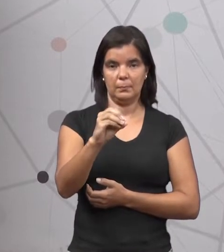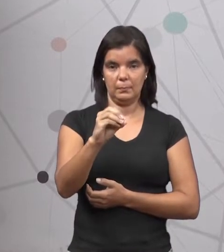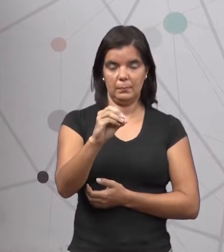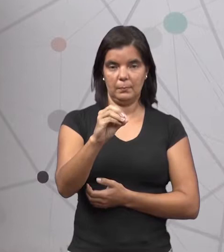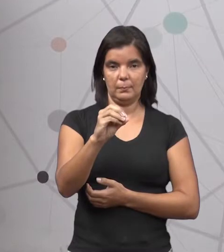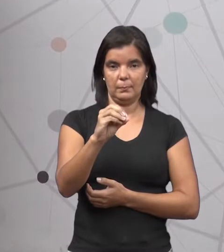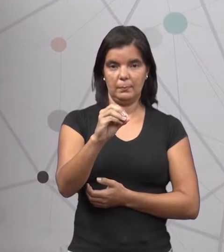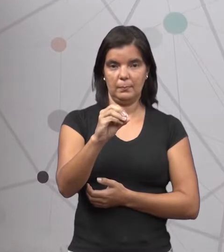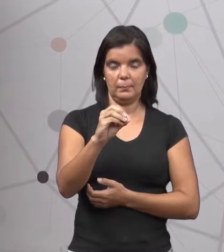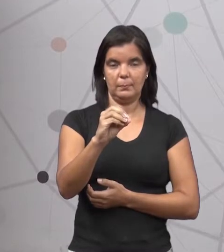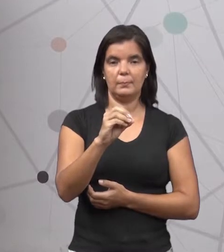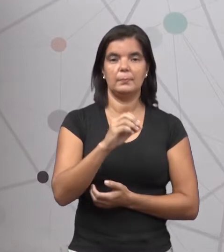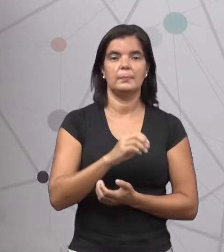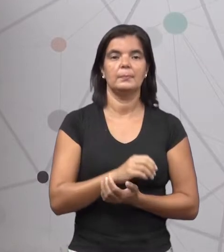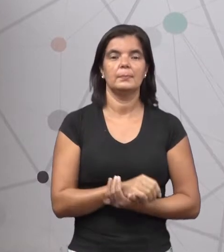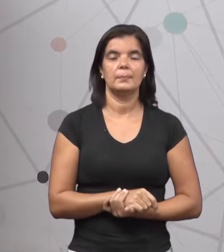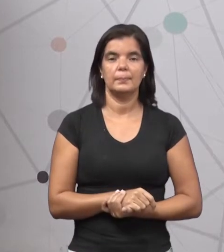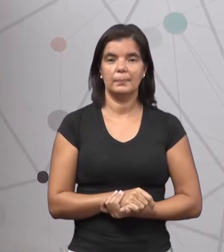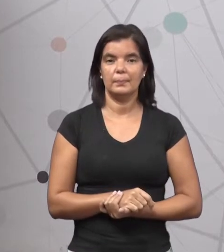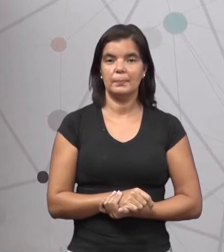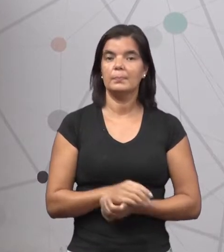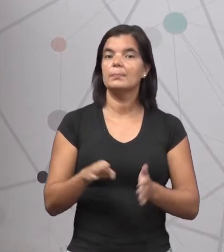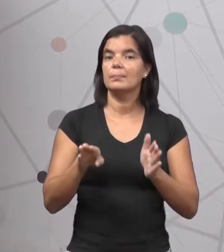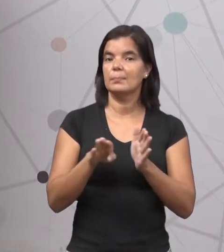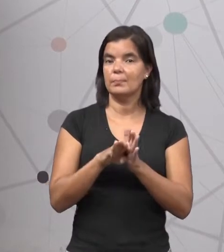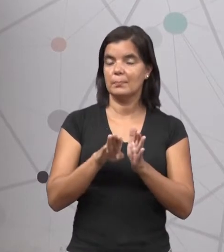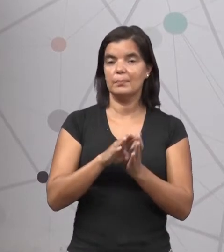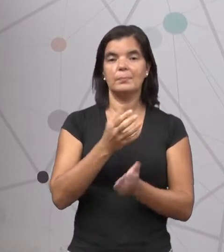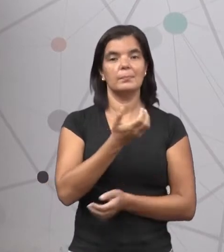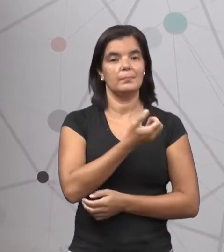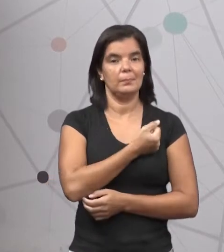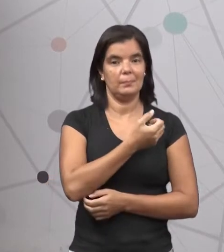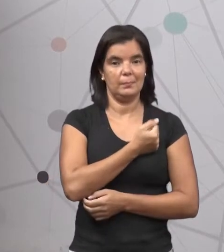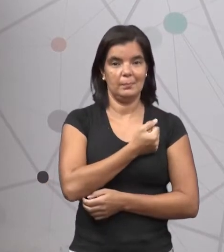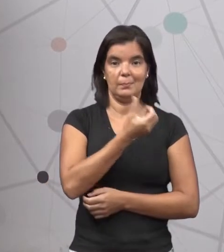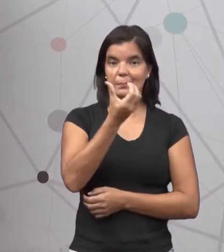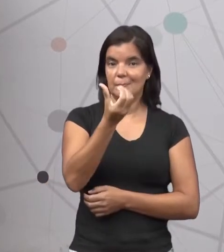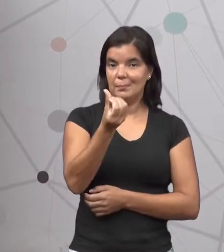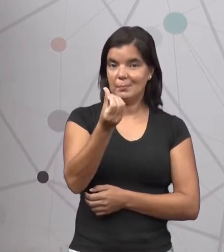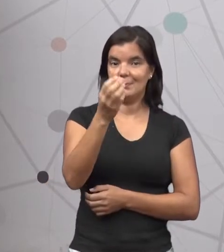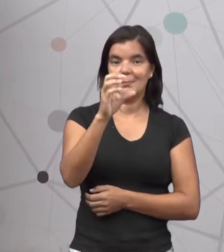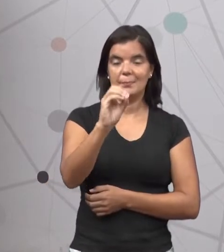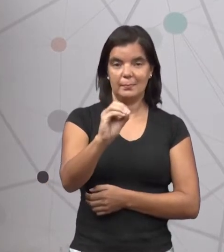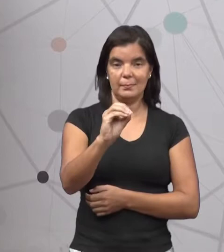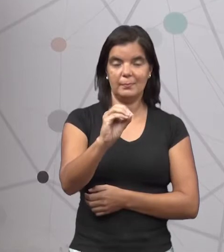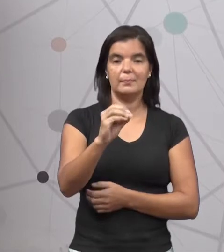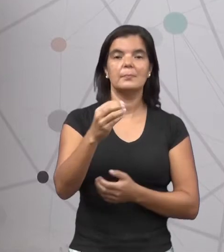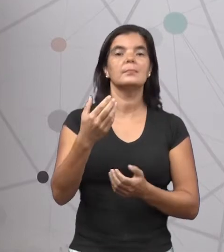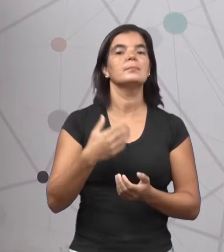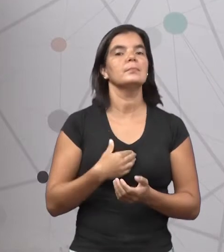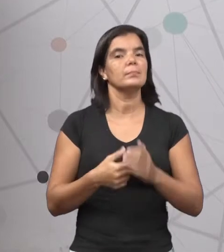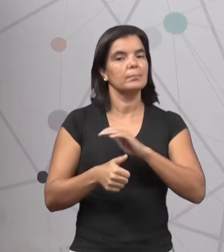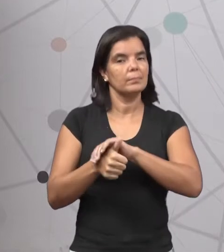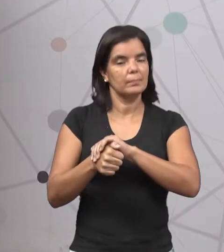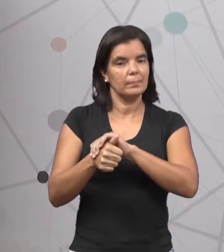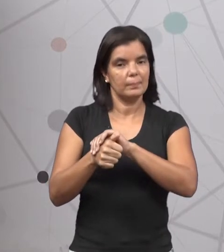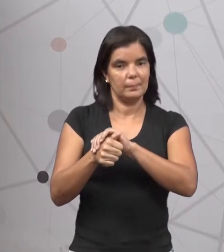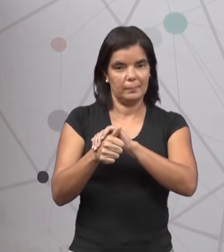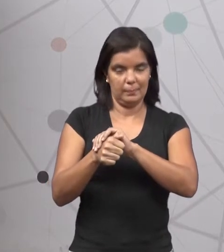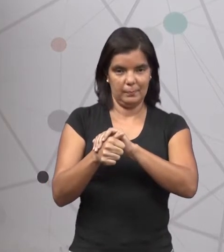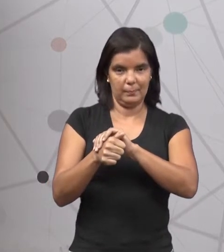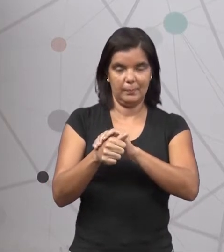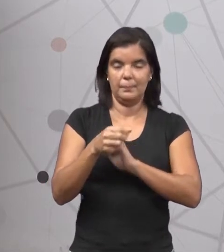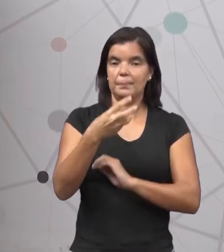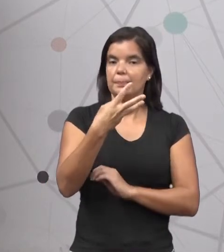30 e chegamos ao número 60. A tartaruga havia dado